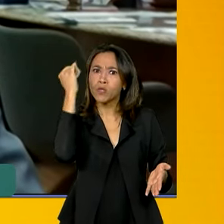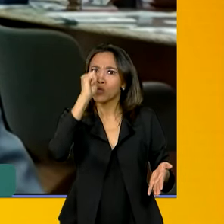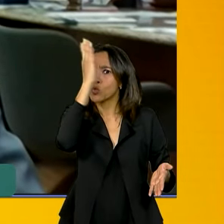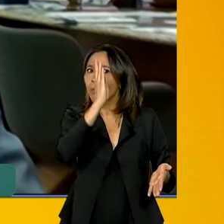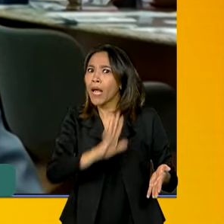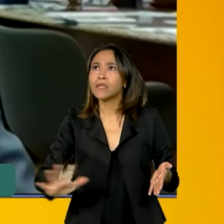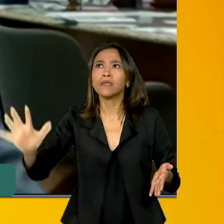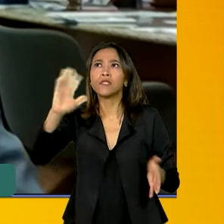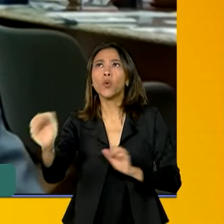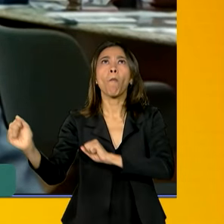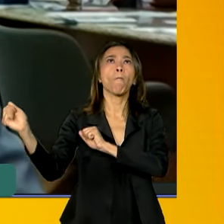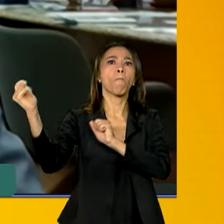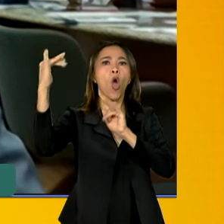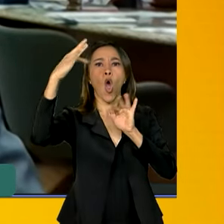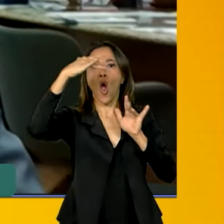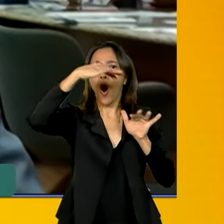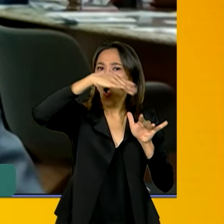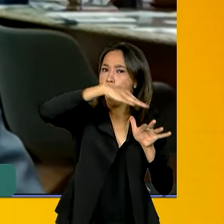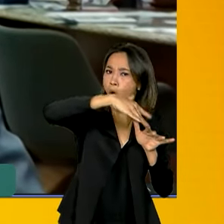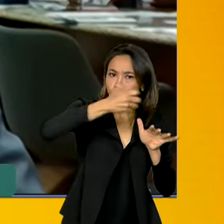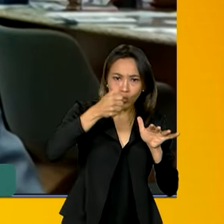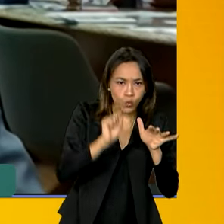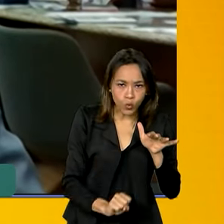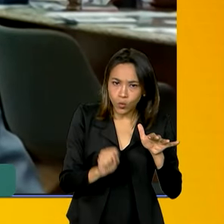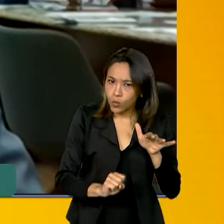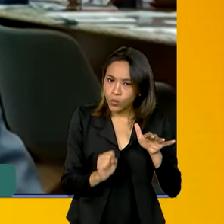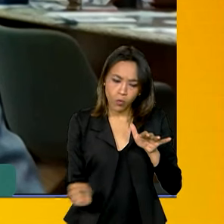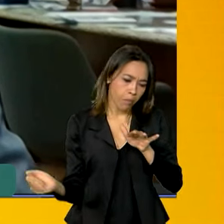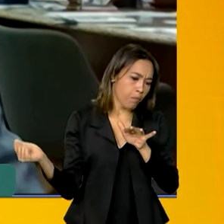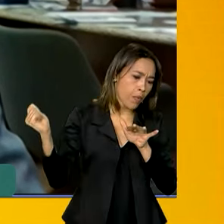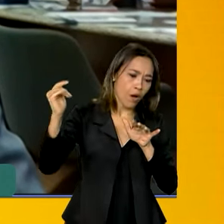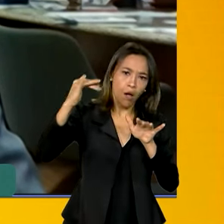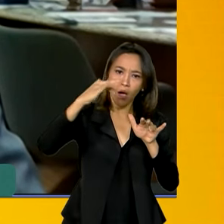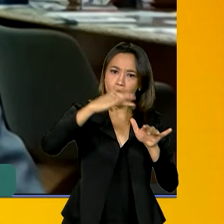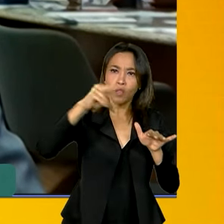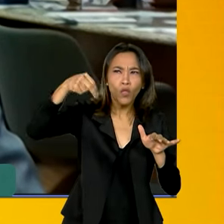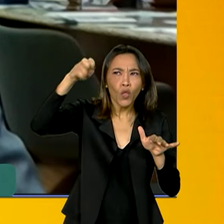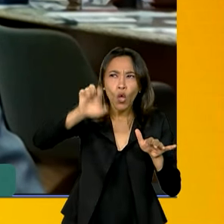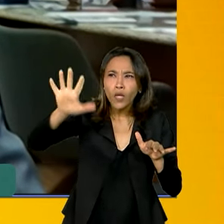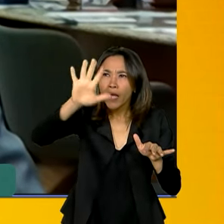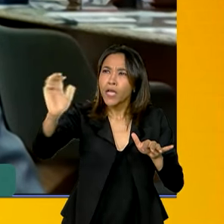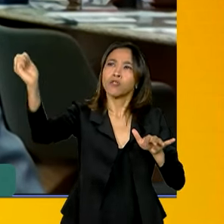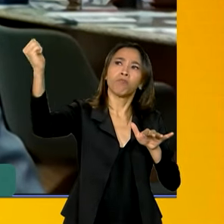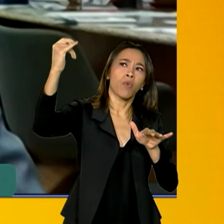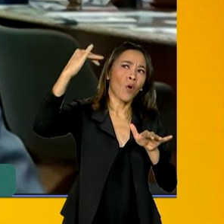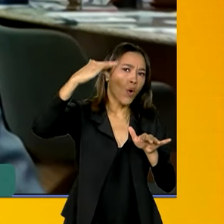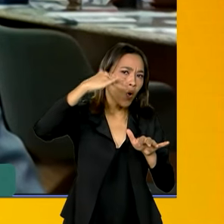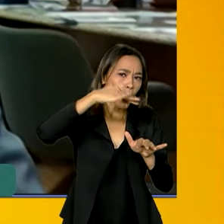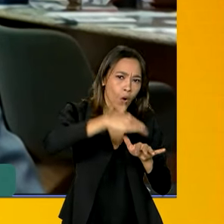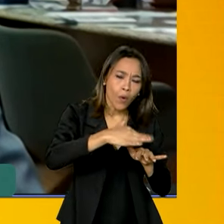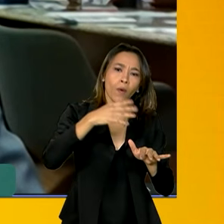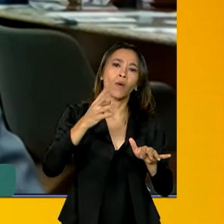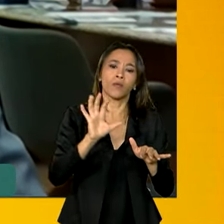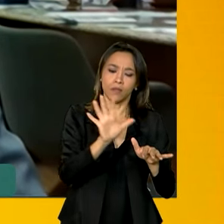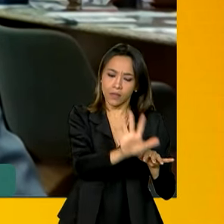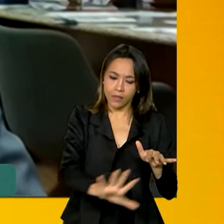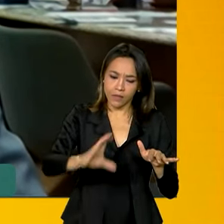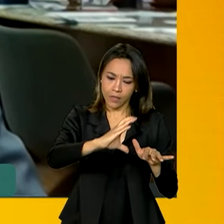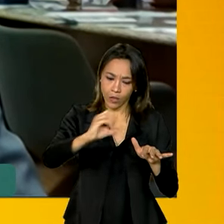floresta amazônica até o Rio Grande do Sul, passando pelo Nordeste, Sudeste e Centro-Oeste.